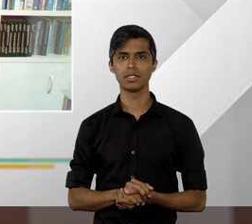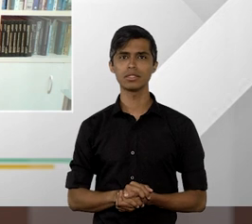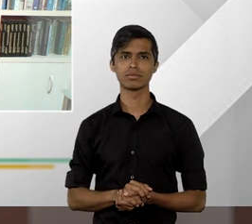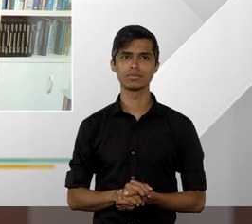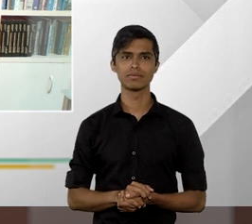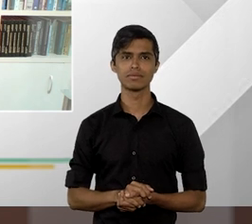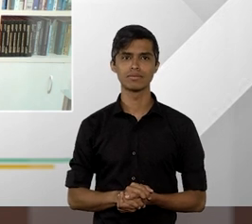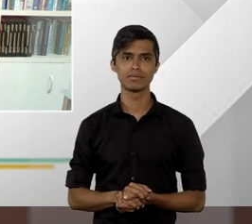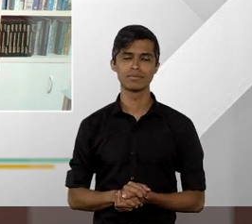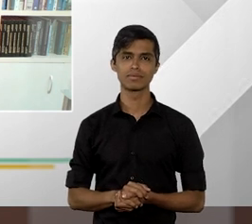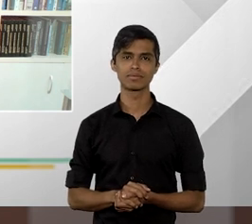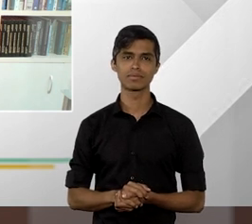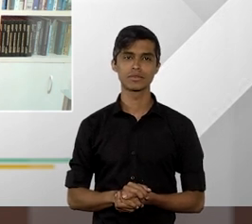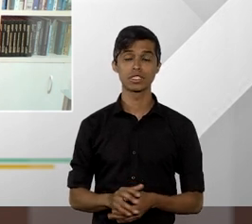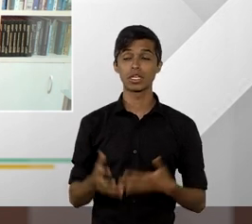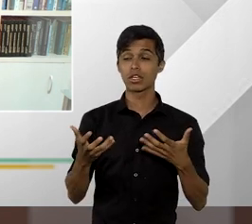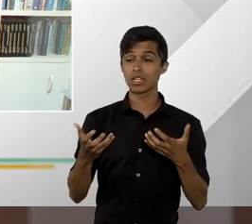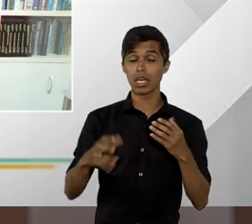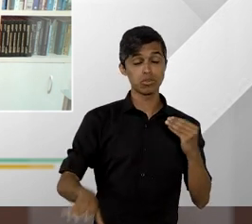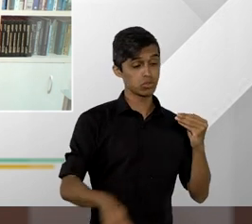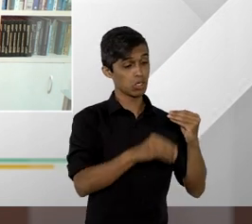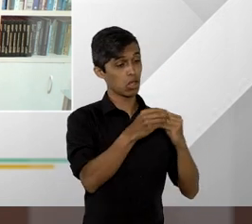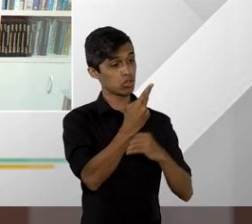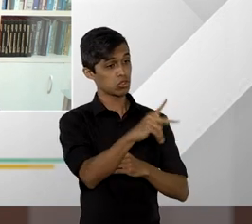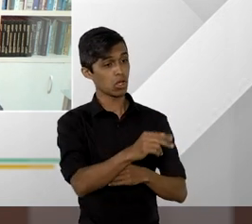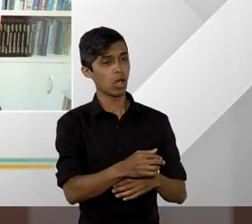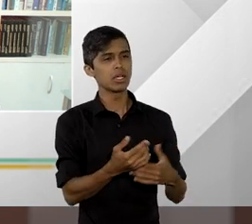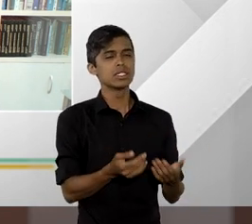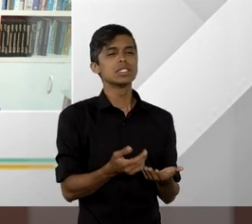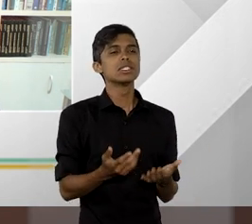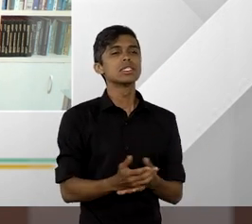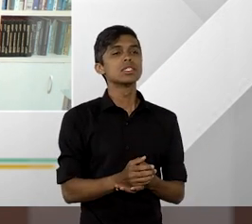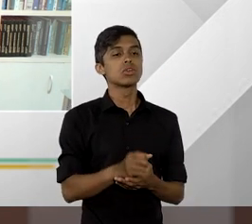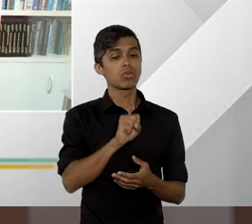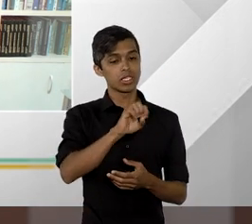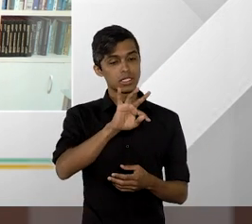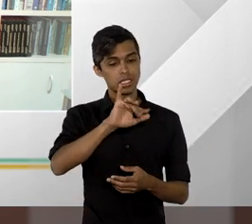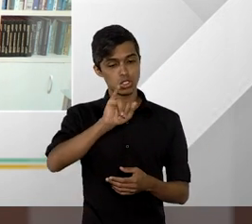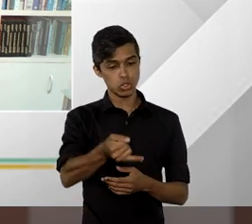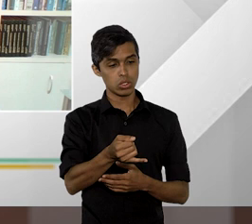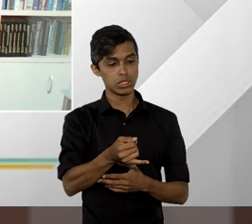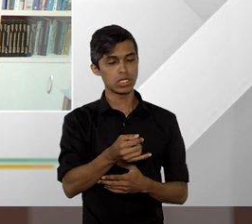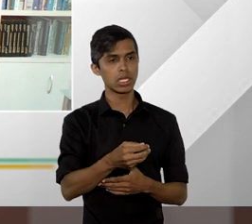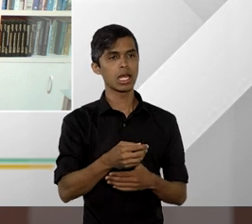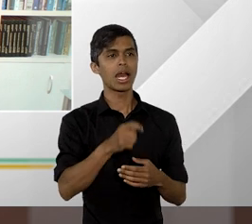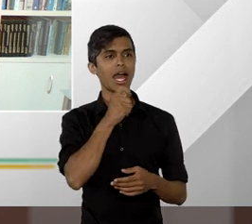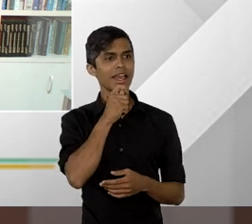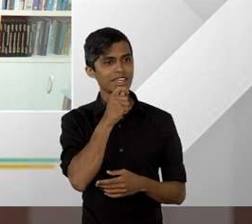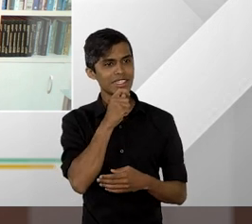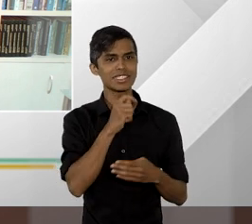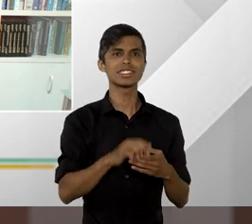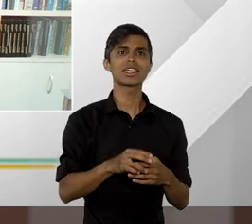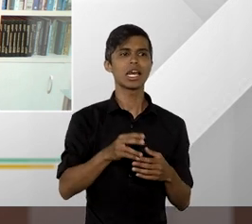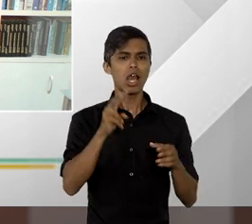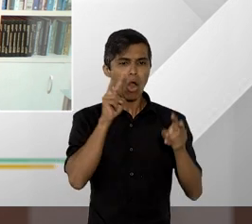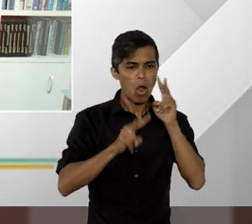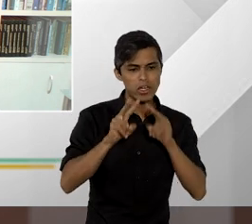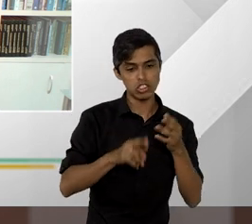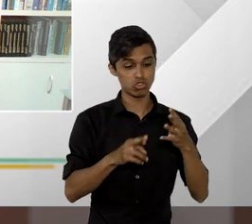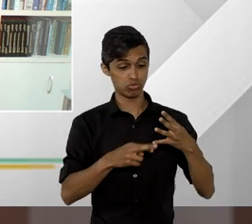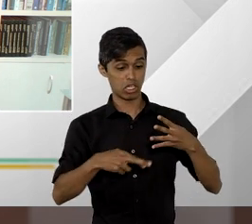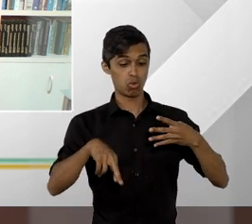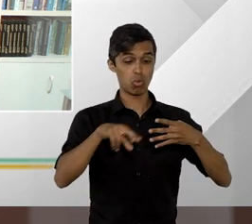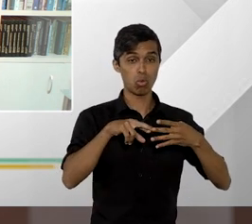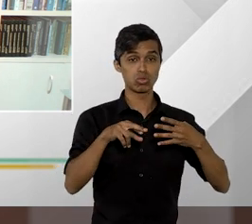Professor Paulo, o gostaria de complementar aí os motivos pelos quais o STJ ainda é considerado um tribunal recursal de terceira instância, e um outro